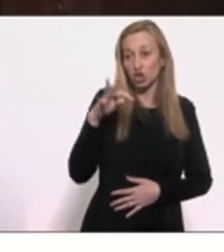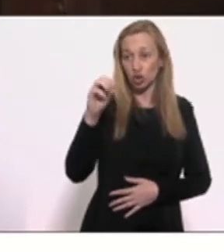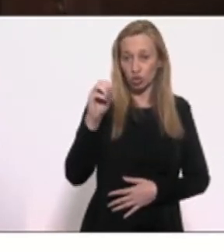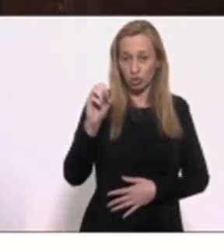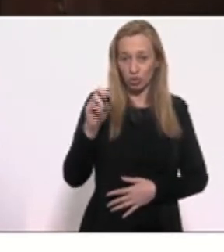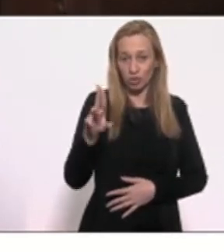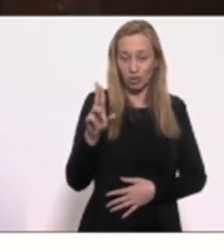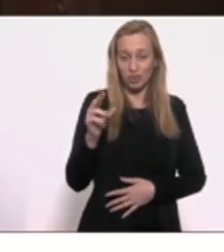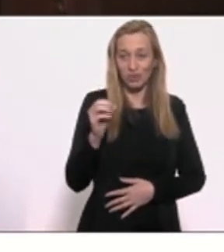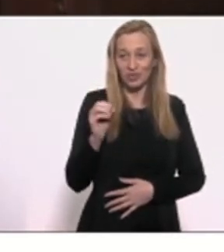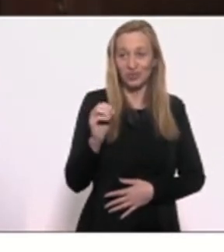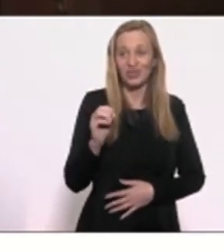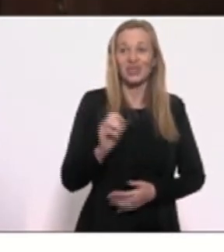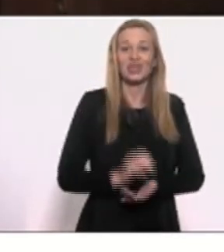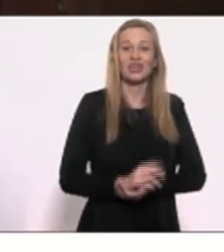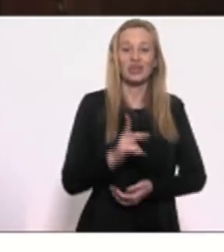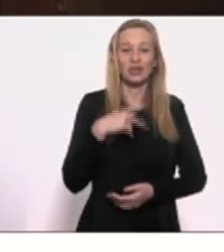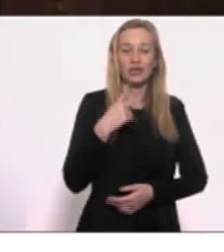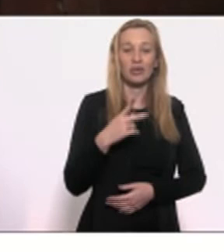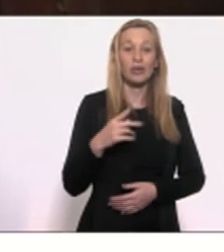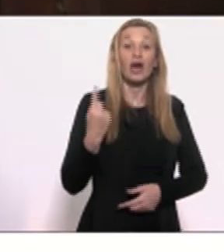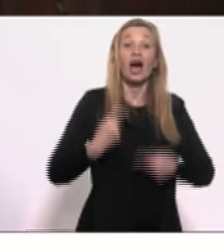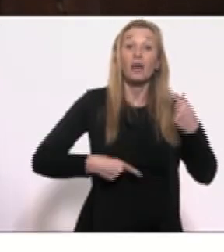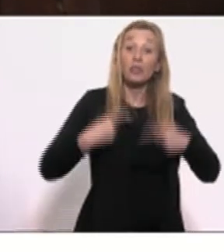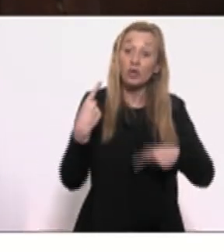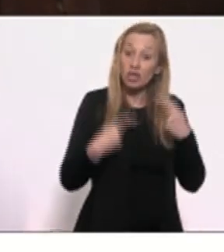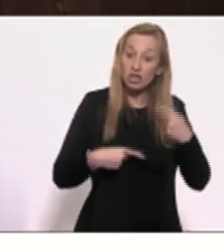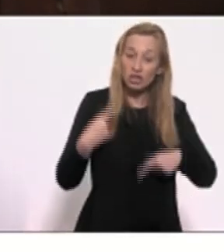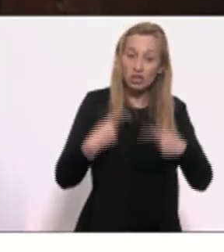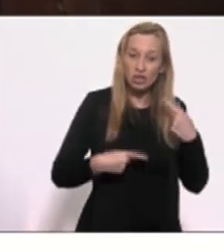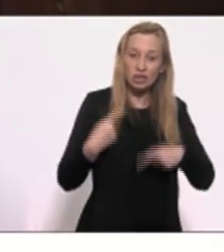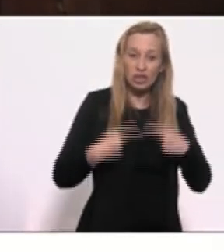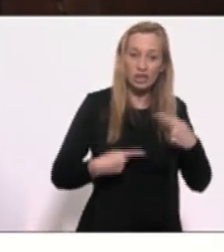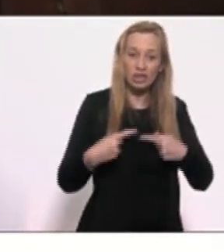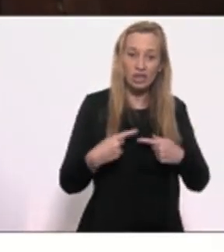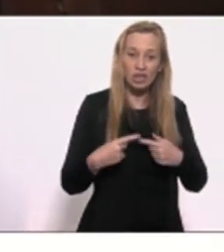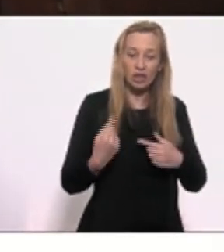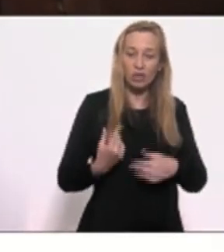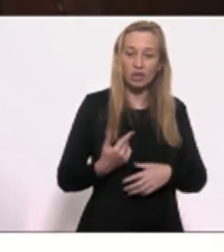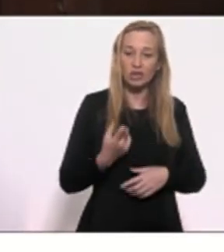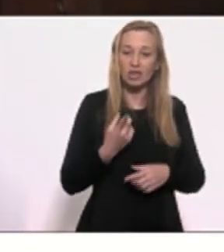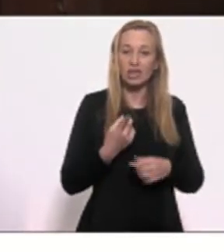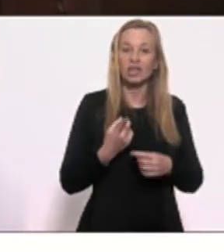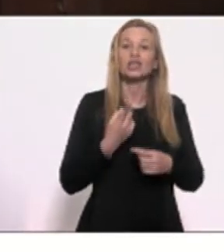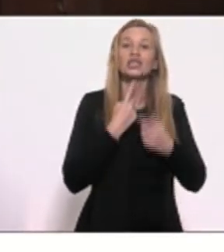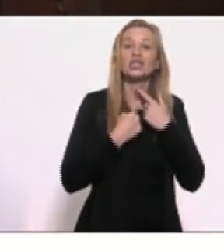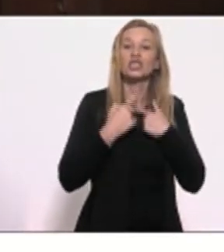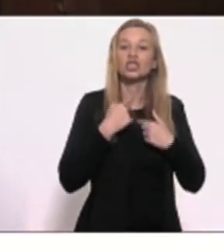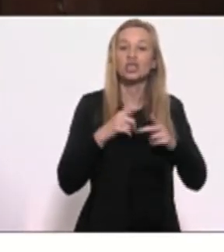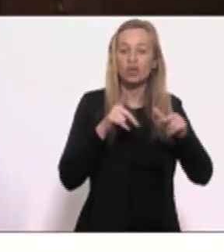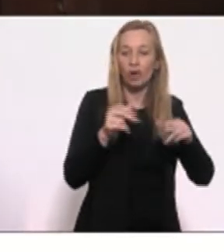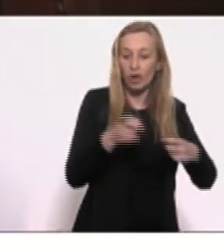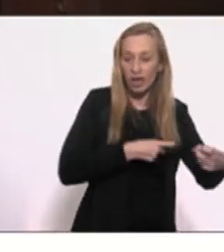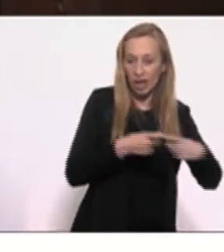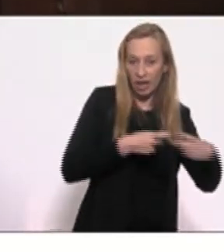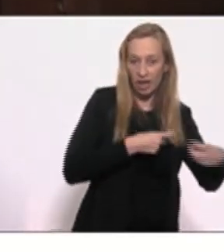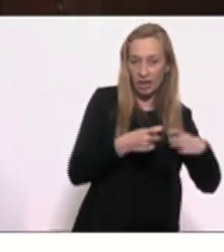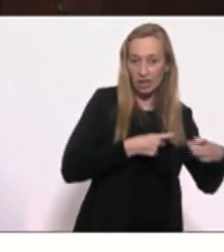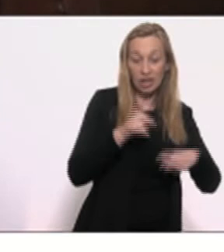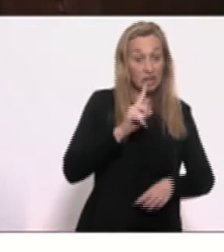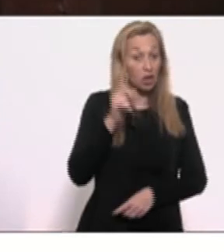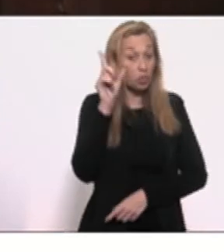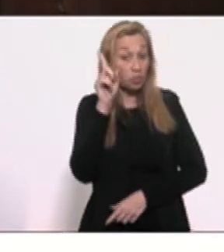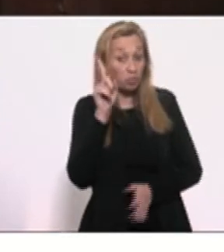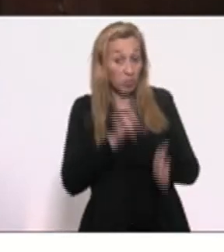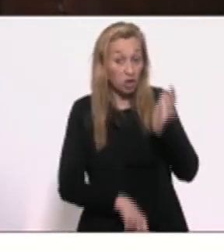que dizia o seguinte, a política é quase tão excitante como a guerra e não menos